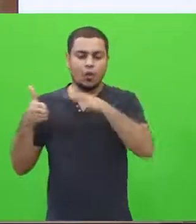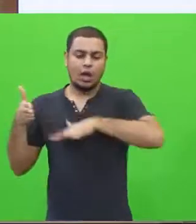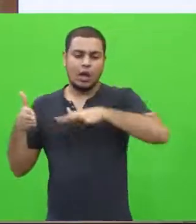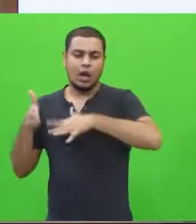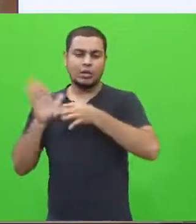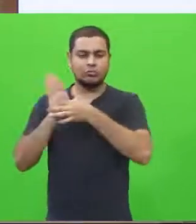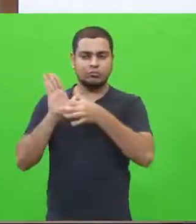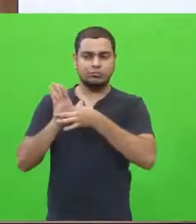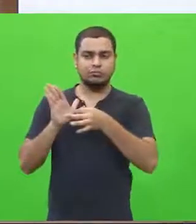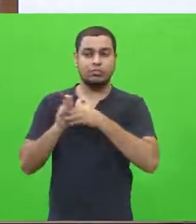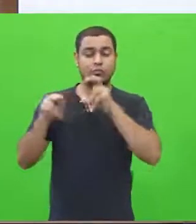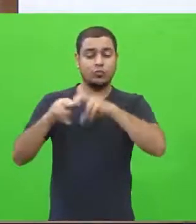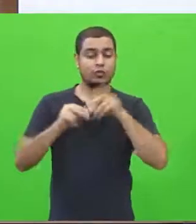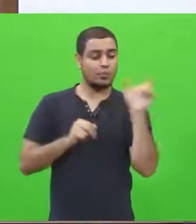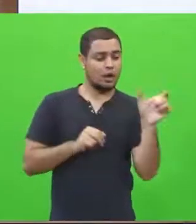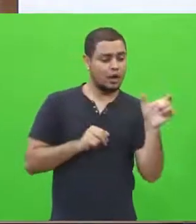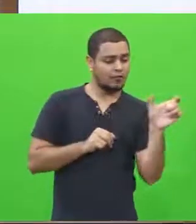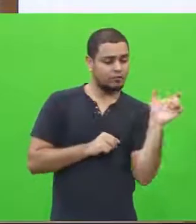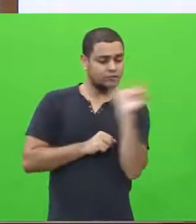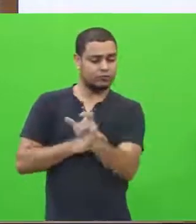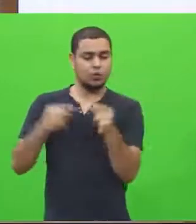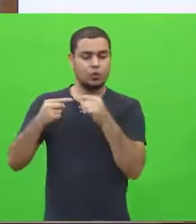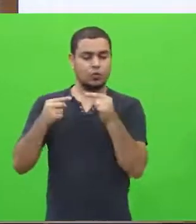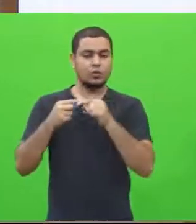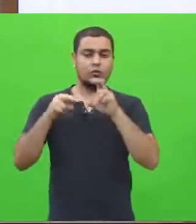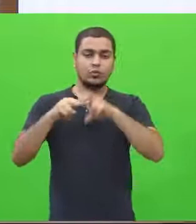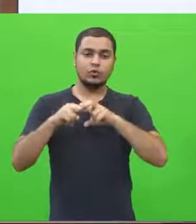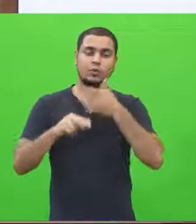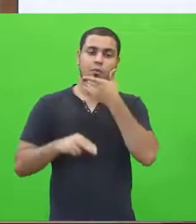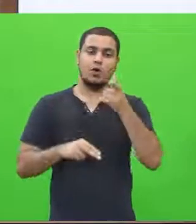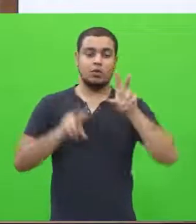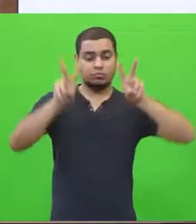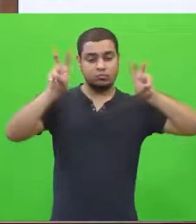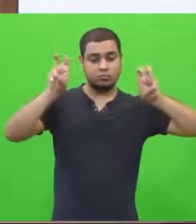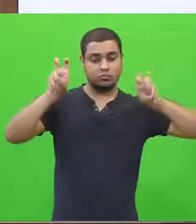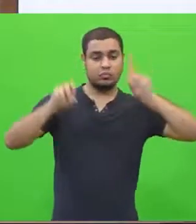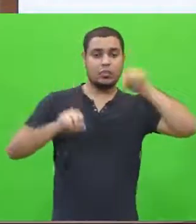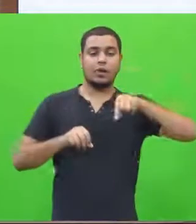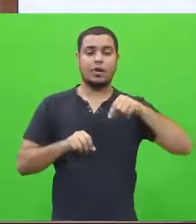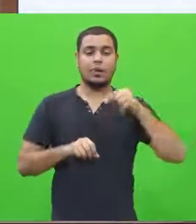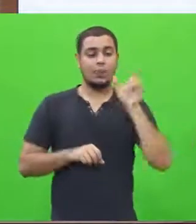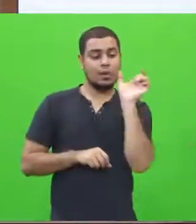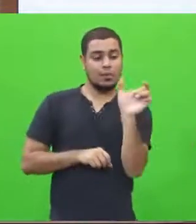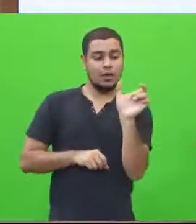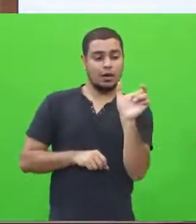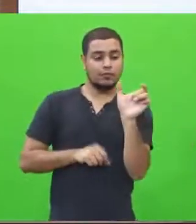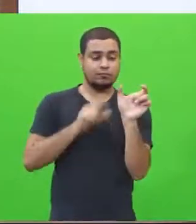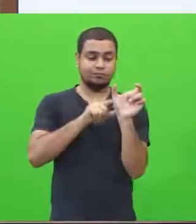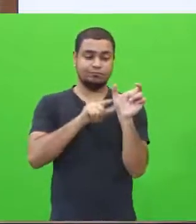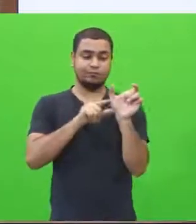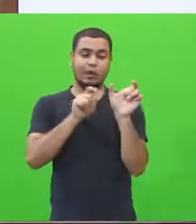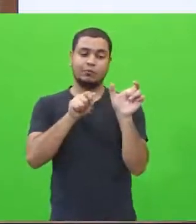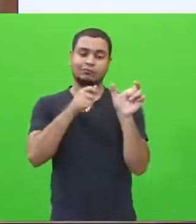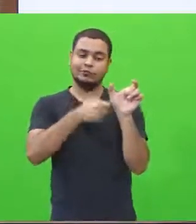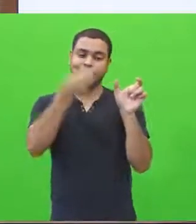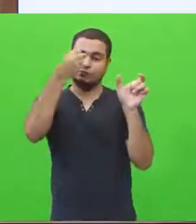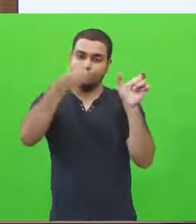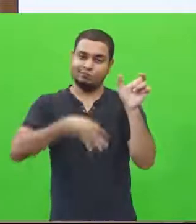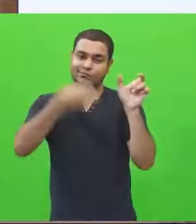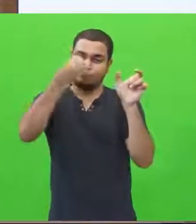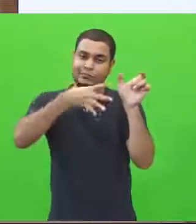palavra se encaixa perfeitamente. Coloque entre aspas, destaque essa palavra e defenda o uso dela.